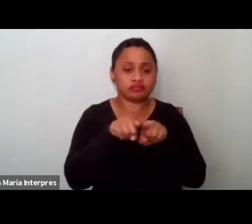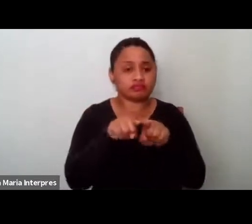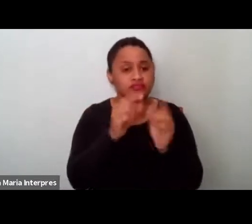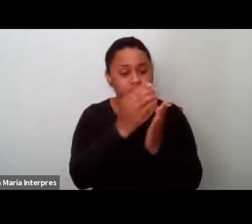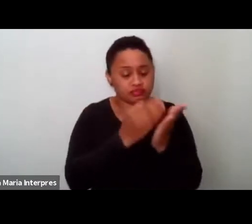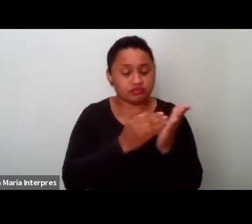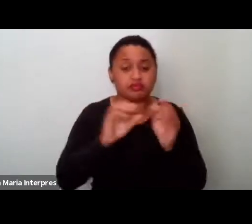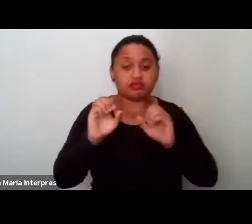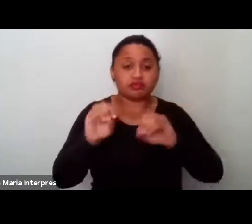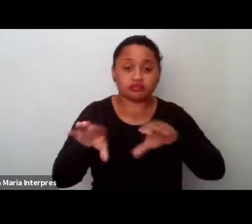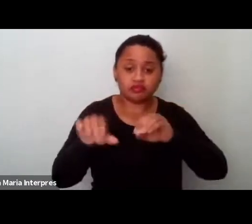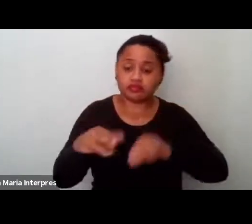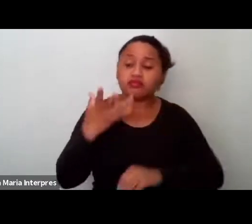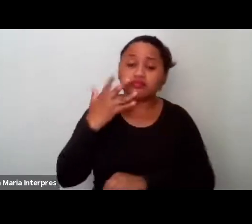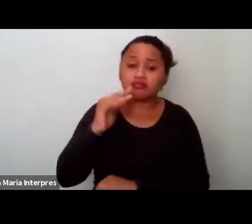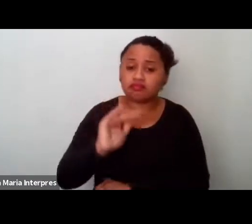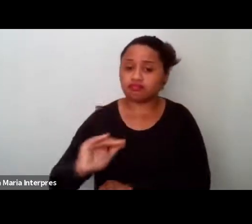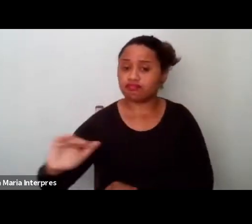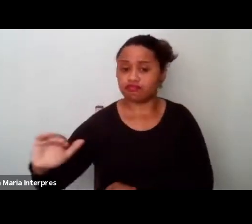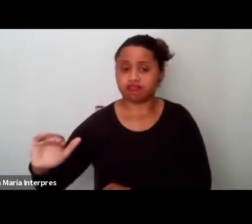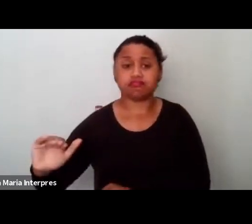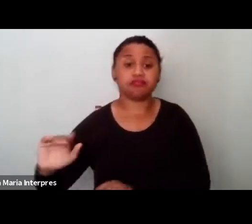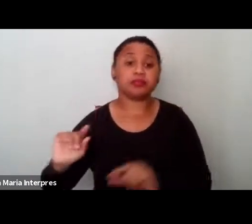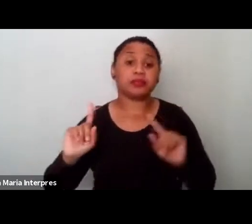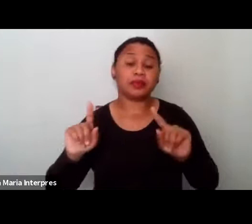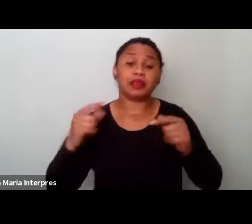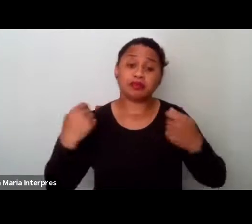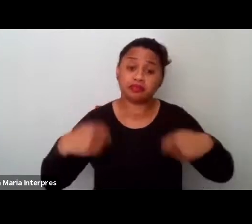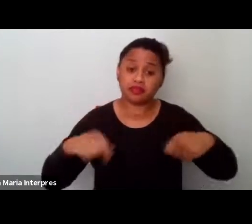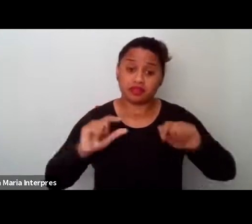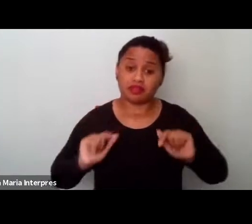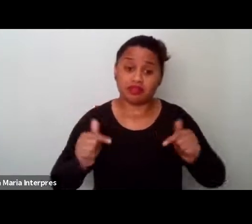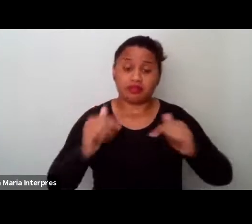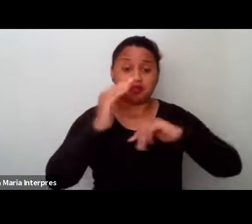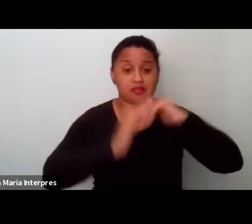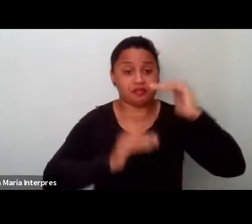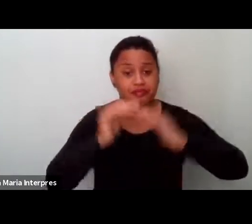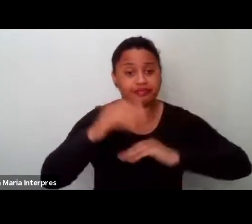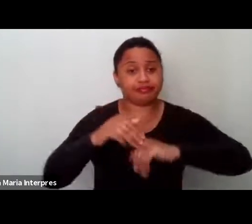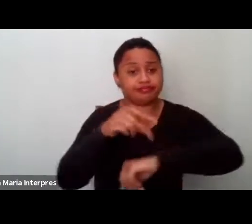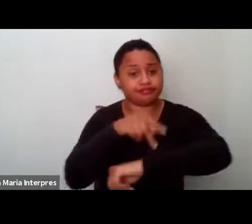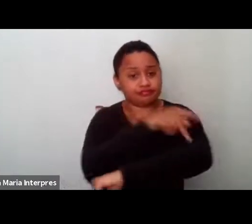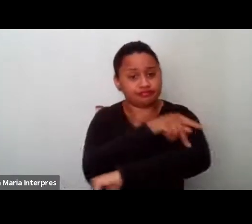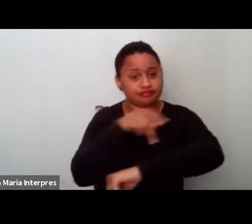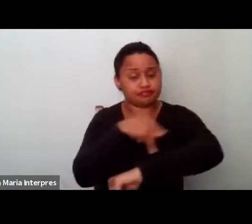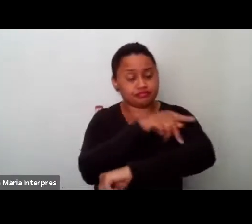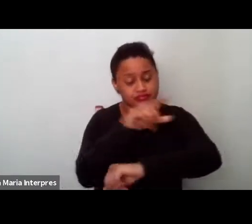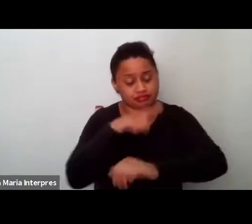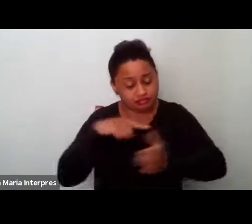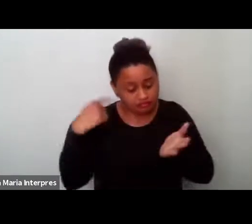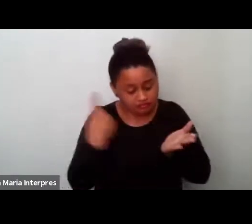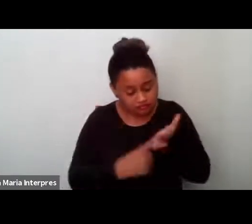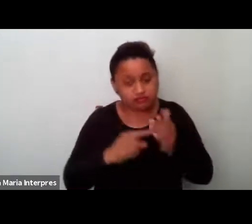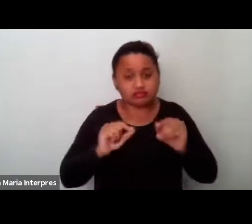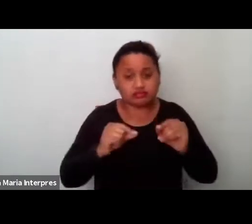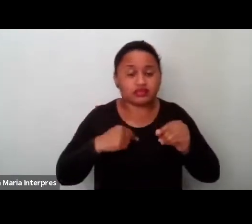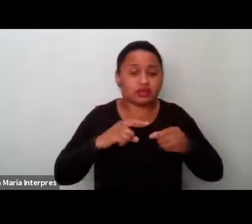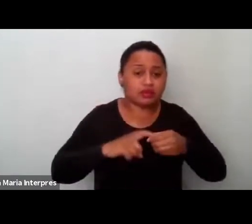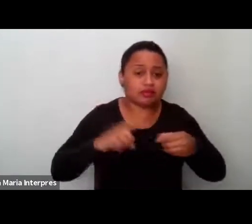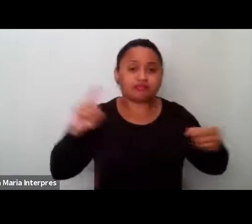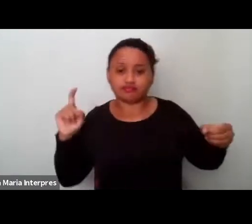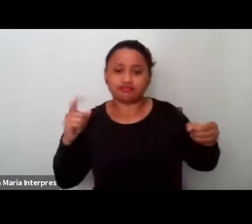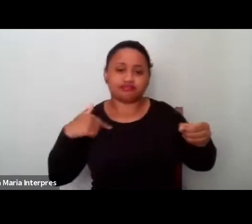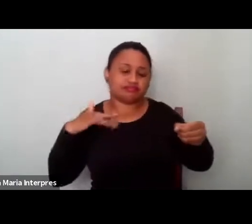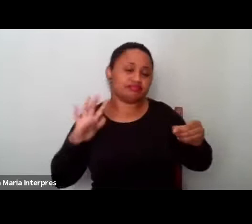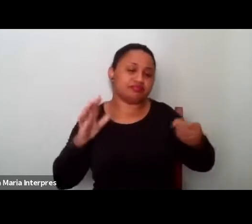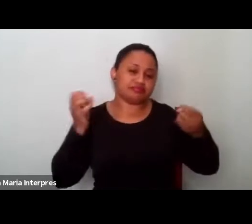infantil falam claramente de uma necessidade de uma prática pedagógica comprometida com o rompimento daquilo que eu acabei